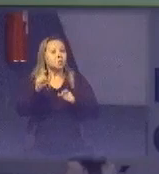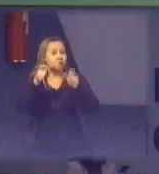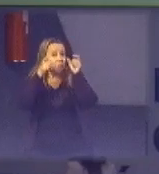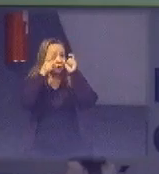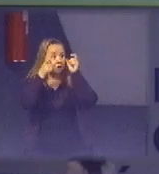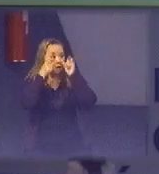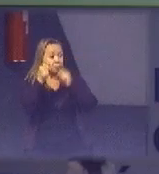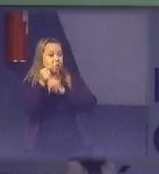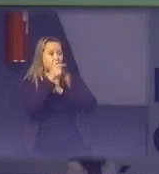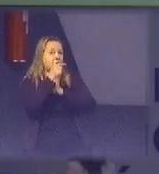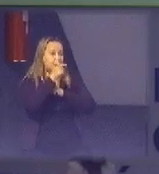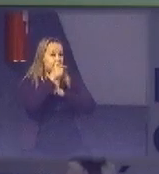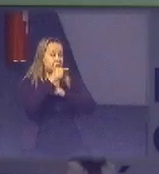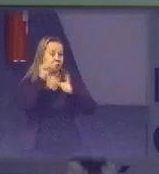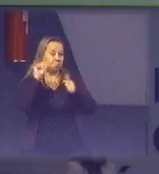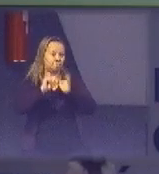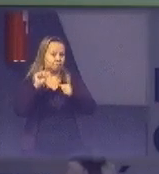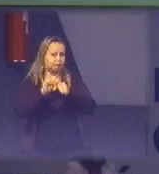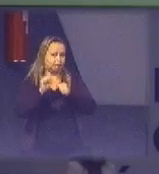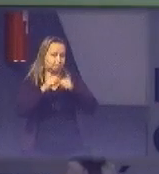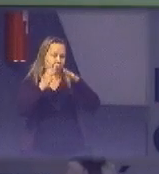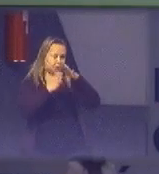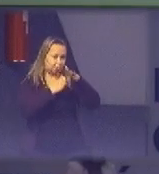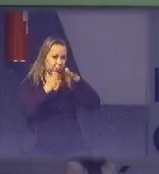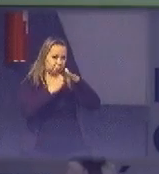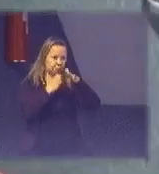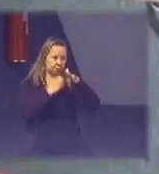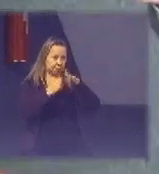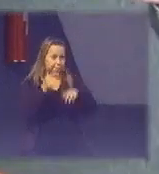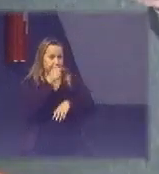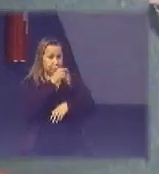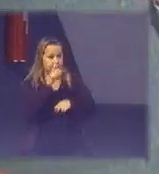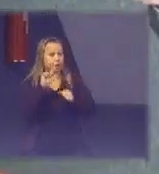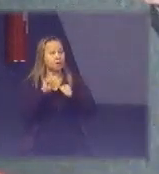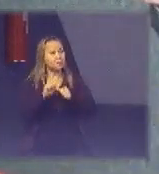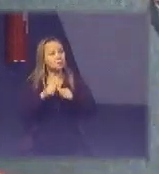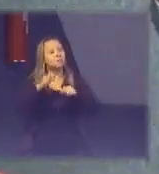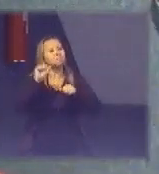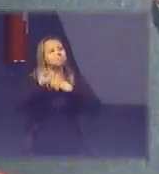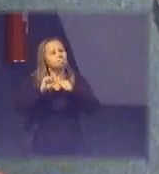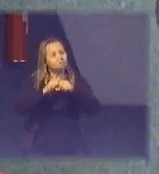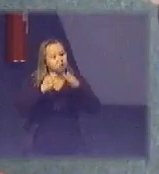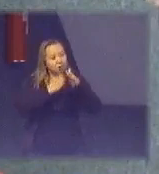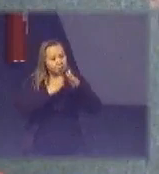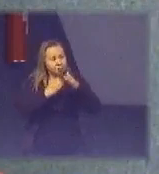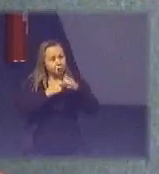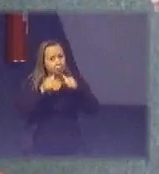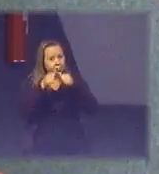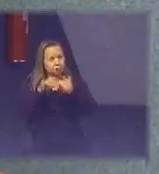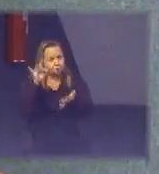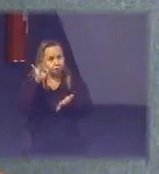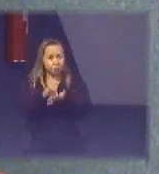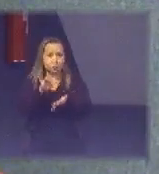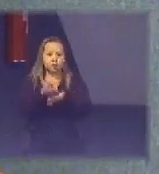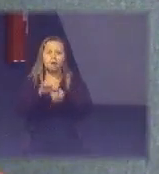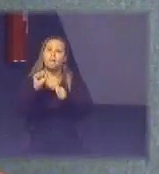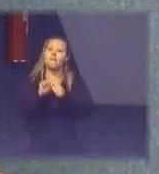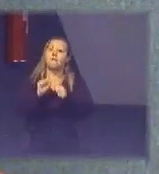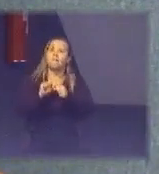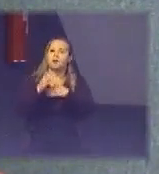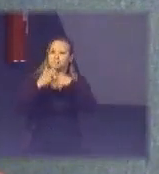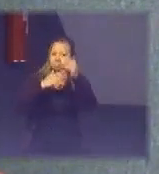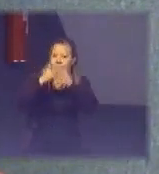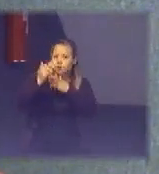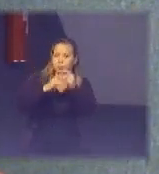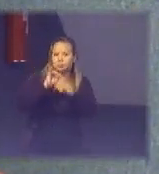fabricantes porque esses são os fabricantes que estão efetivamente fazendo algo de